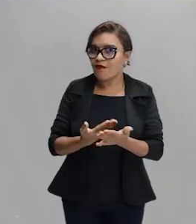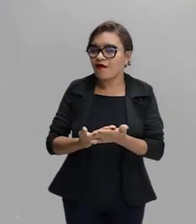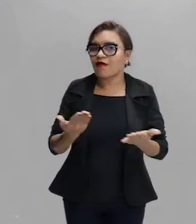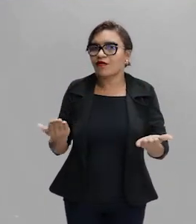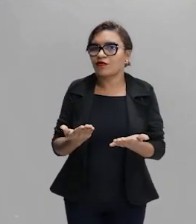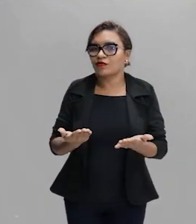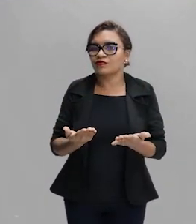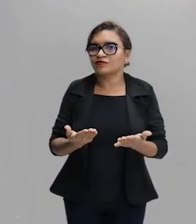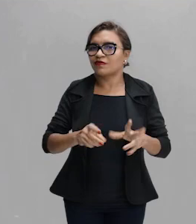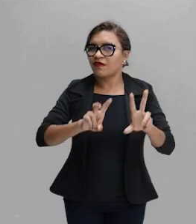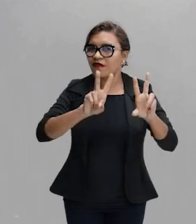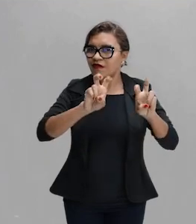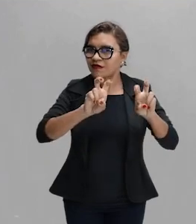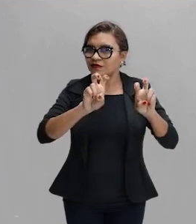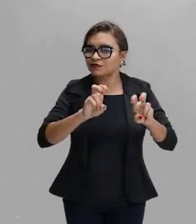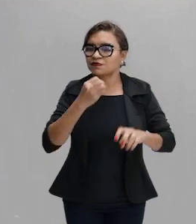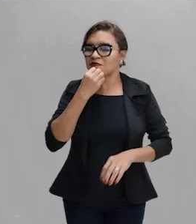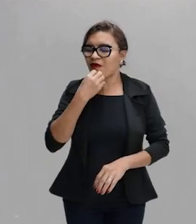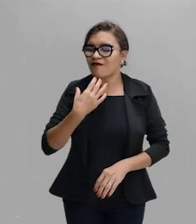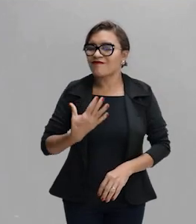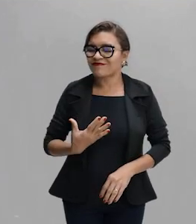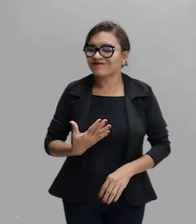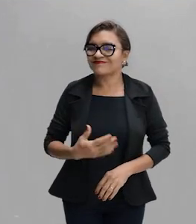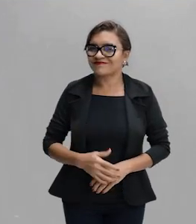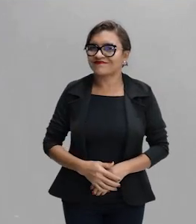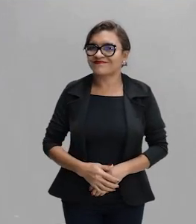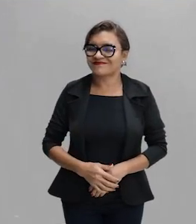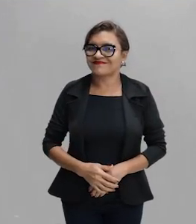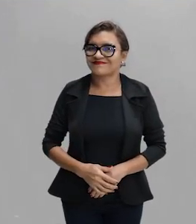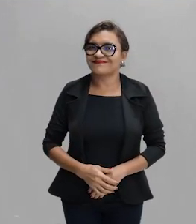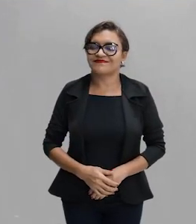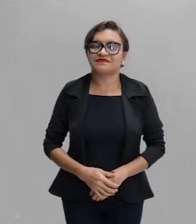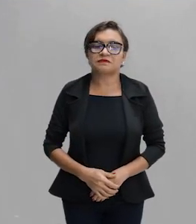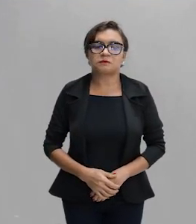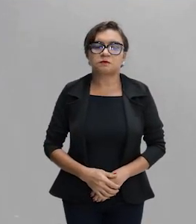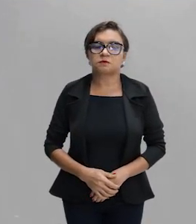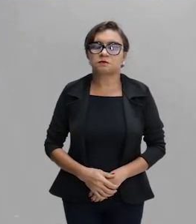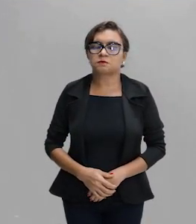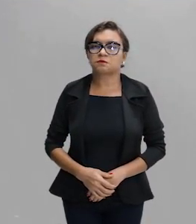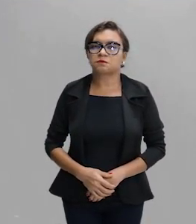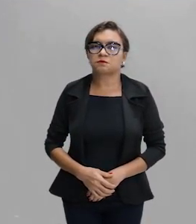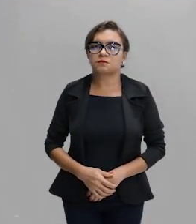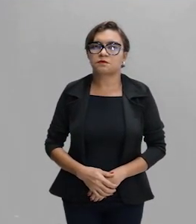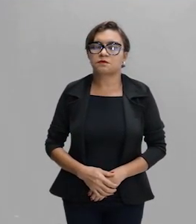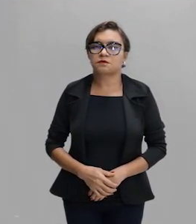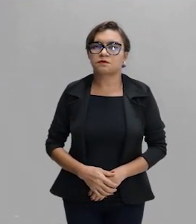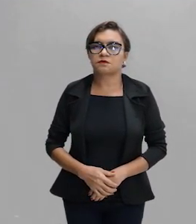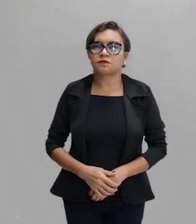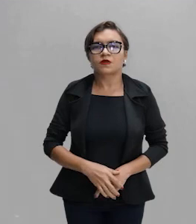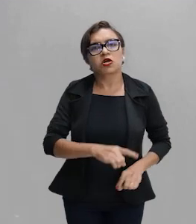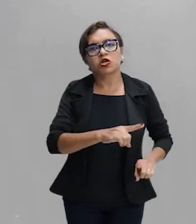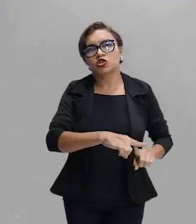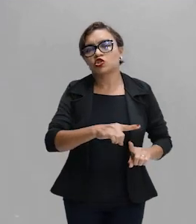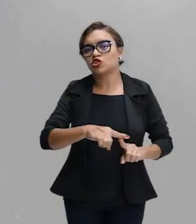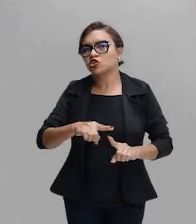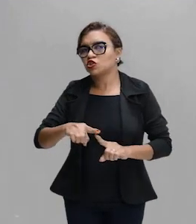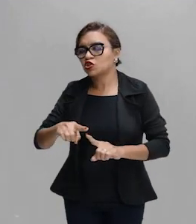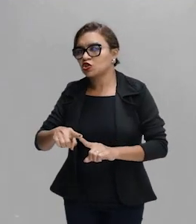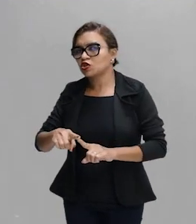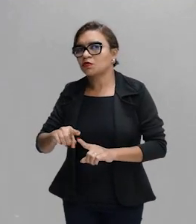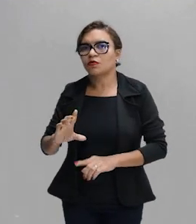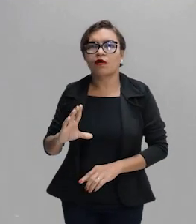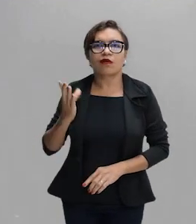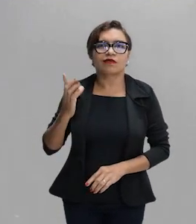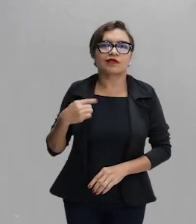Assunto filé, situações do cotidiano, que vocês vão ver aqui,